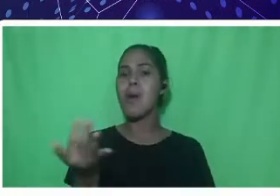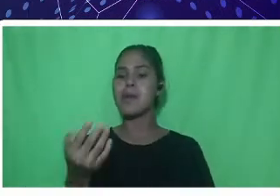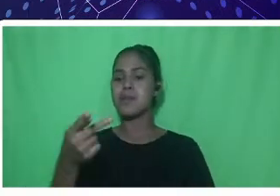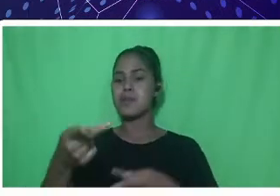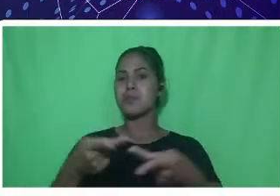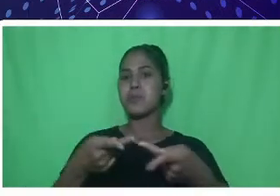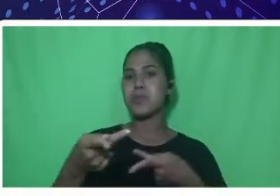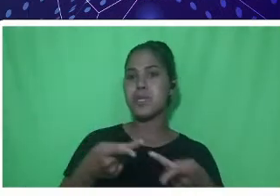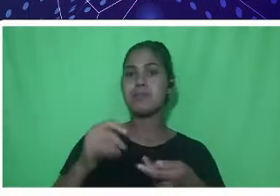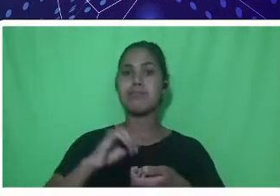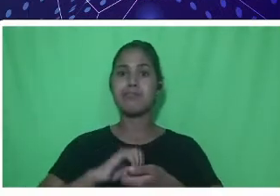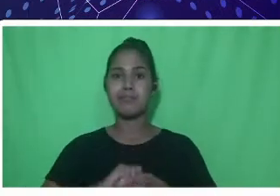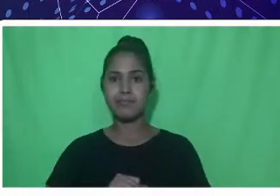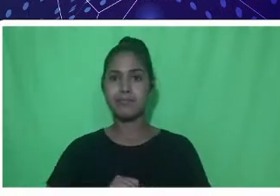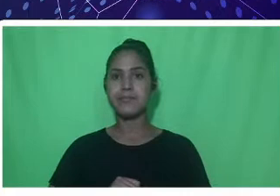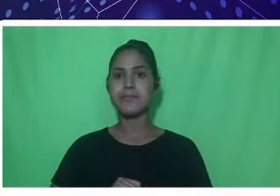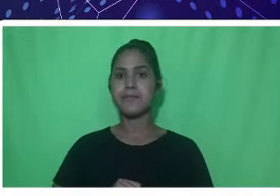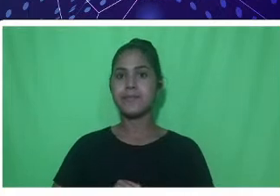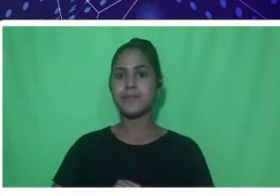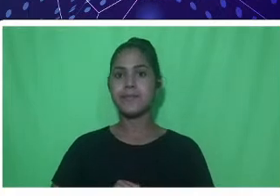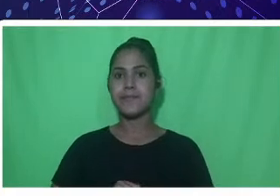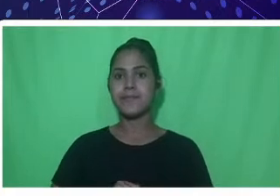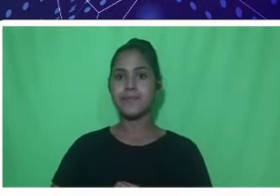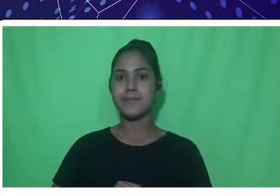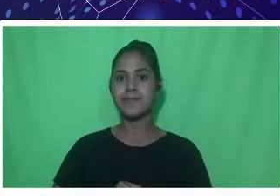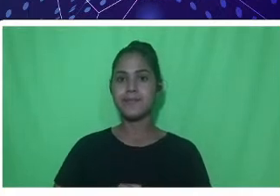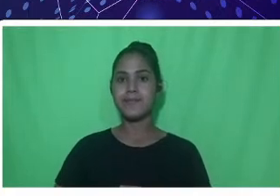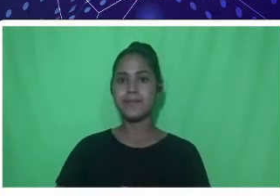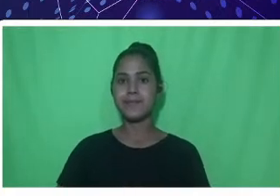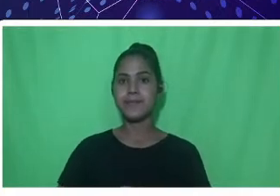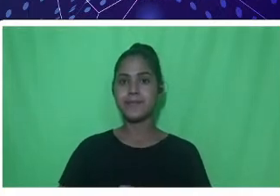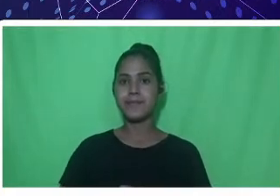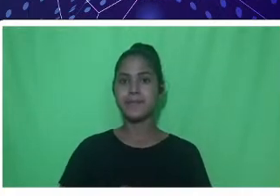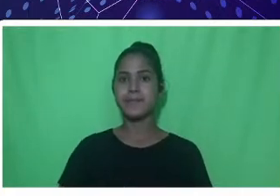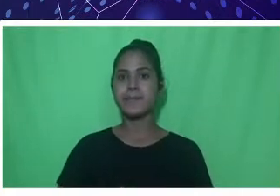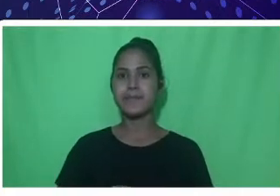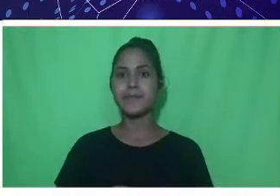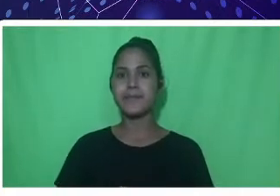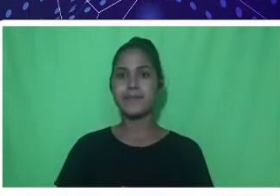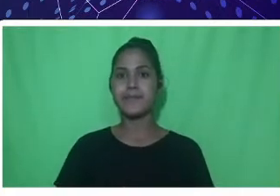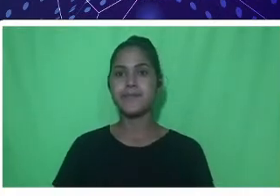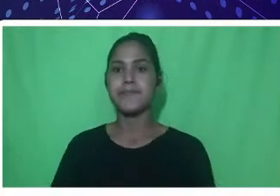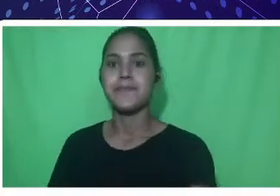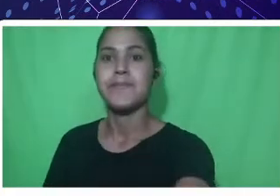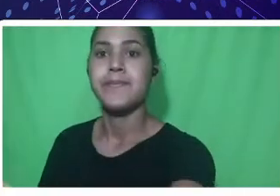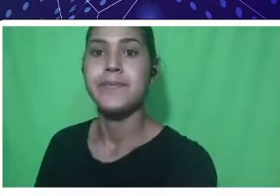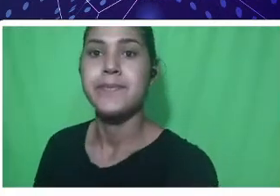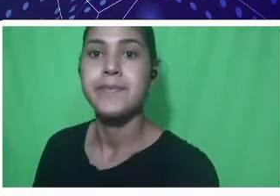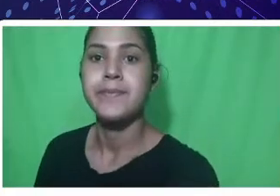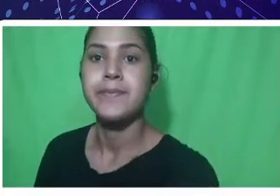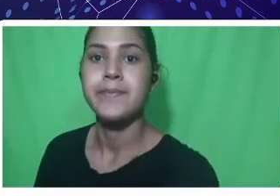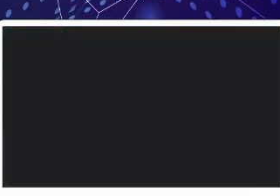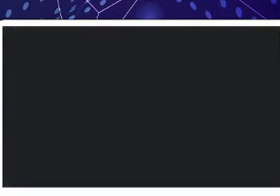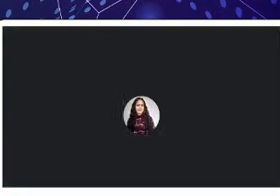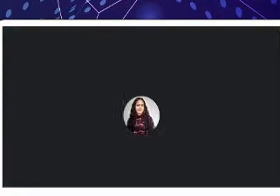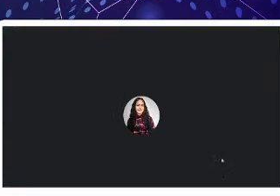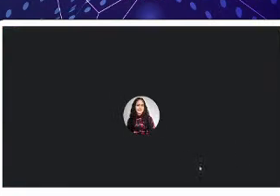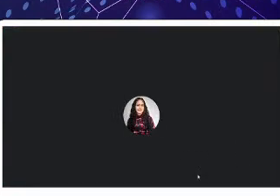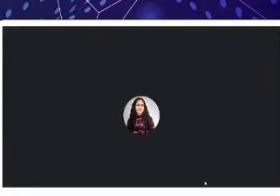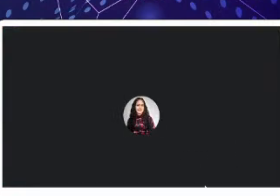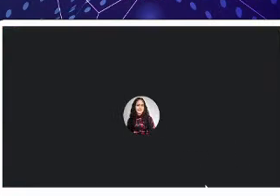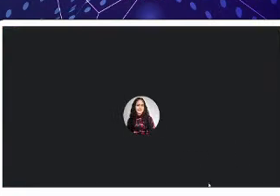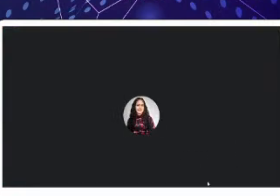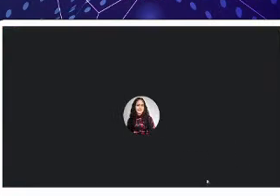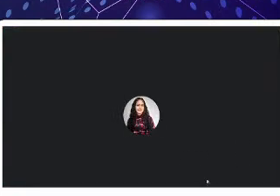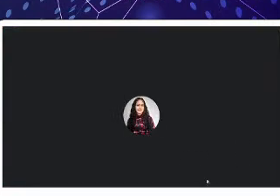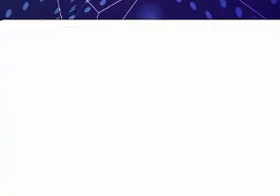pensado? Que tipo de projetos que a gente tem que é possível a gente... vocês se lembram aí agora, porque a gente sabe que